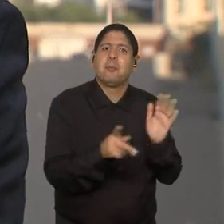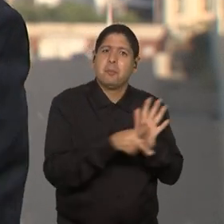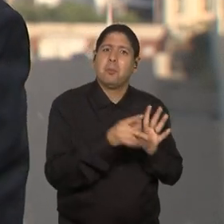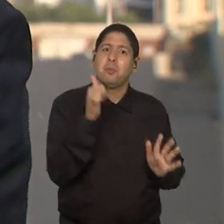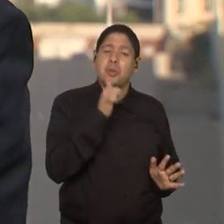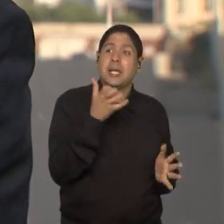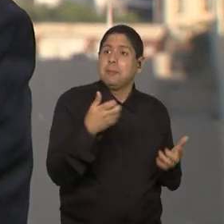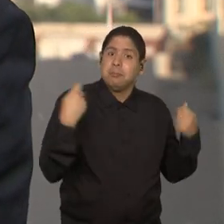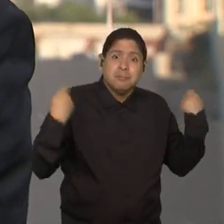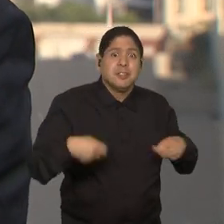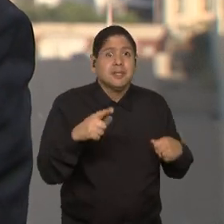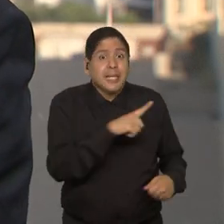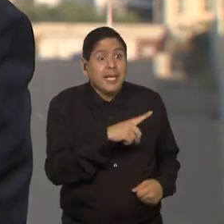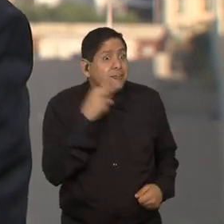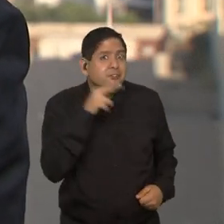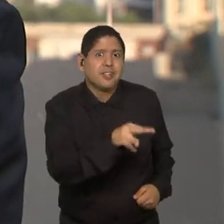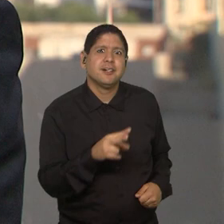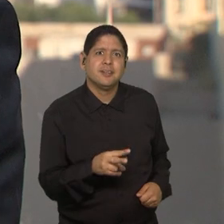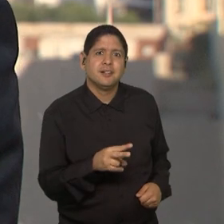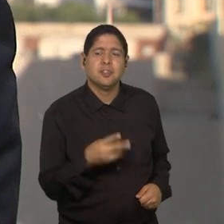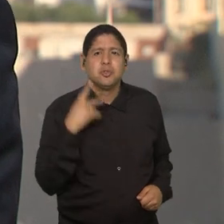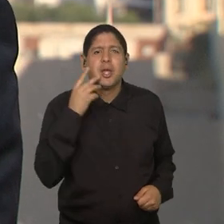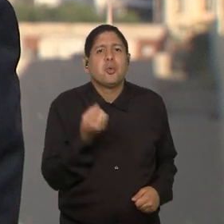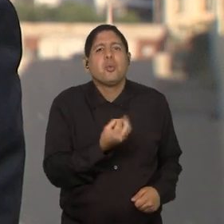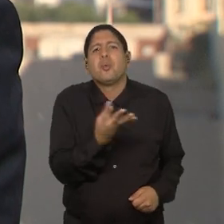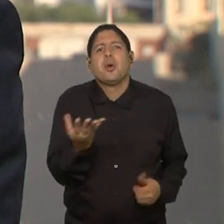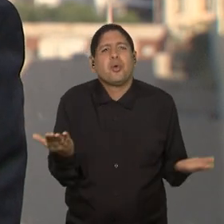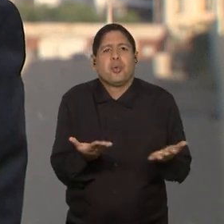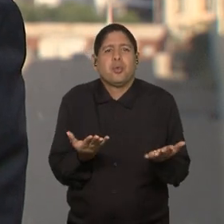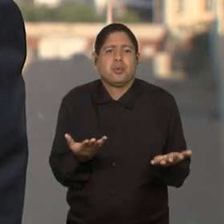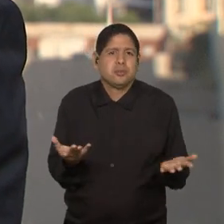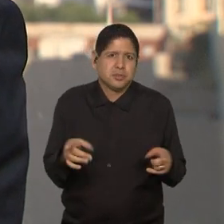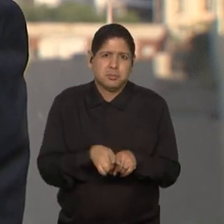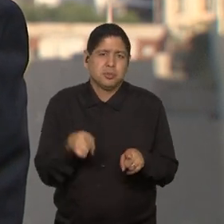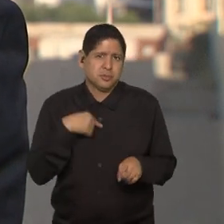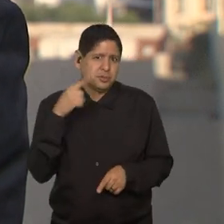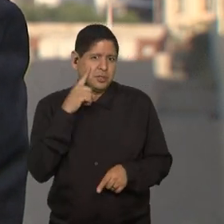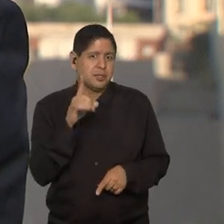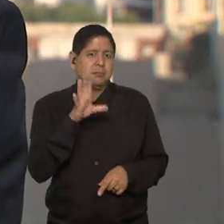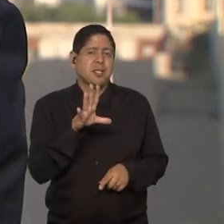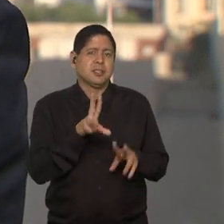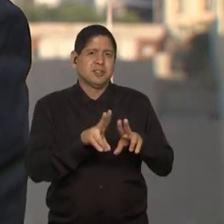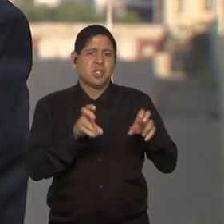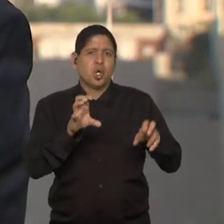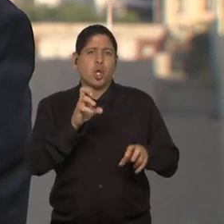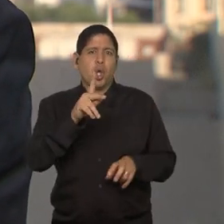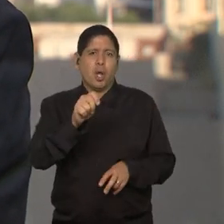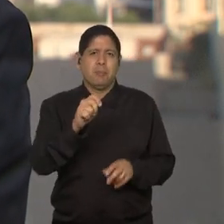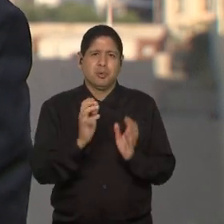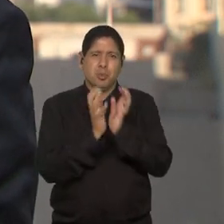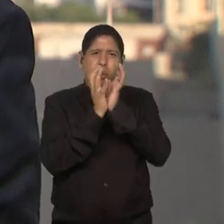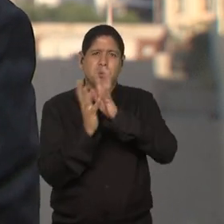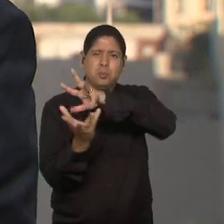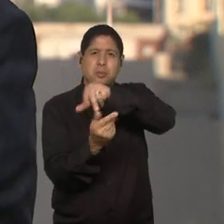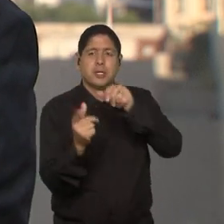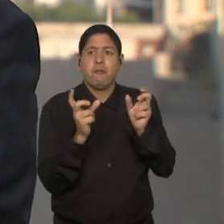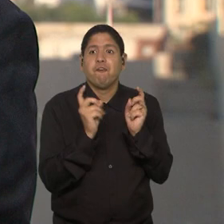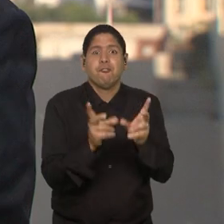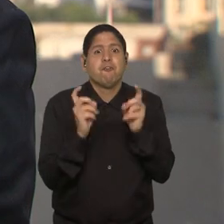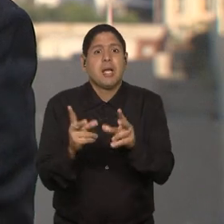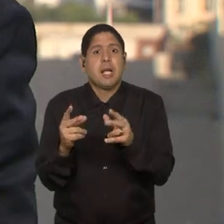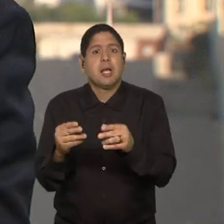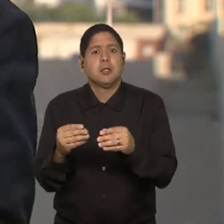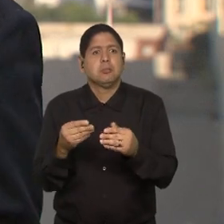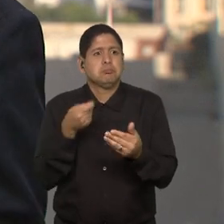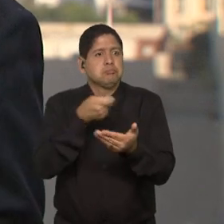que ver. Eu não sei os números atuais também, mas essa Copa do Mundo, ela caminha para uma venda recorde de